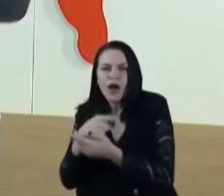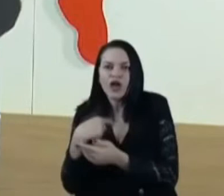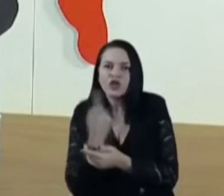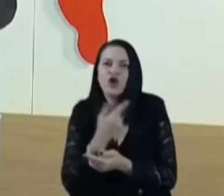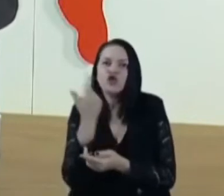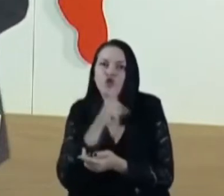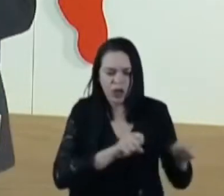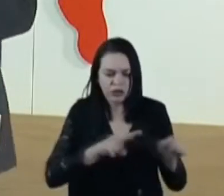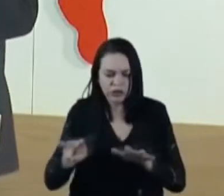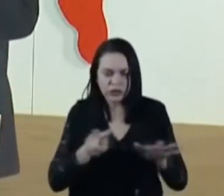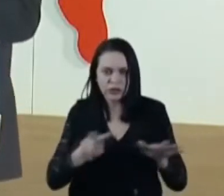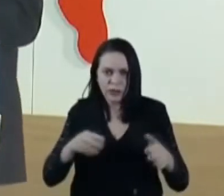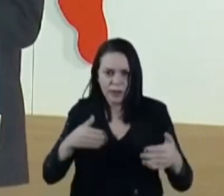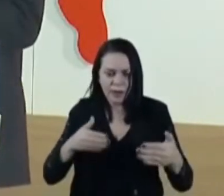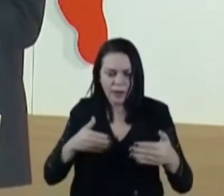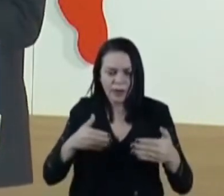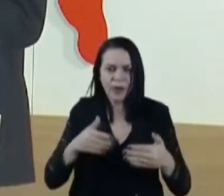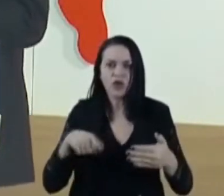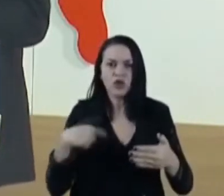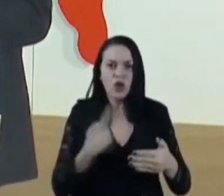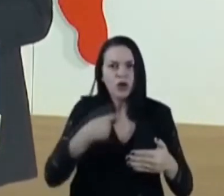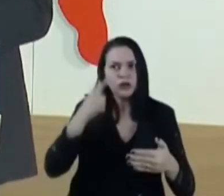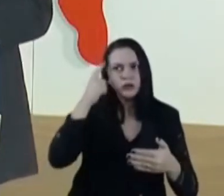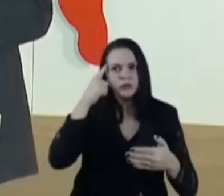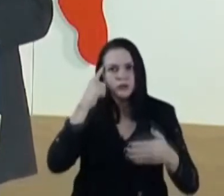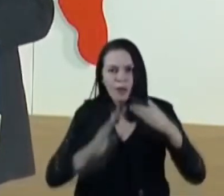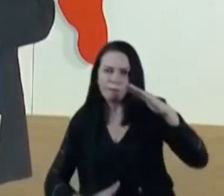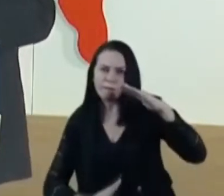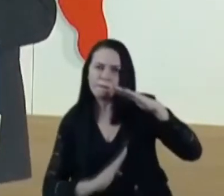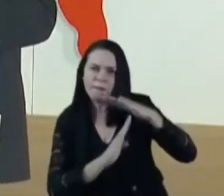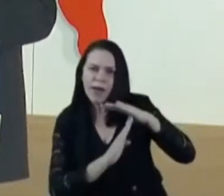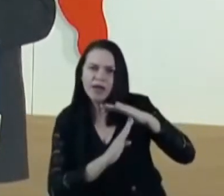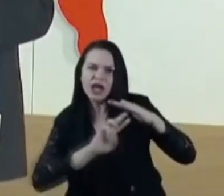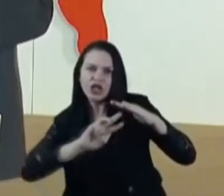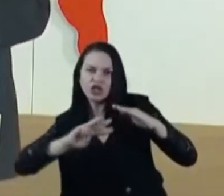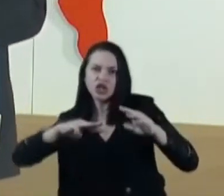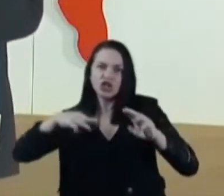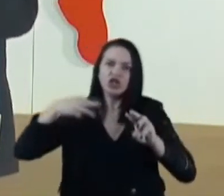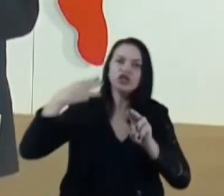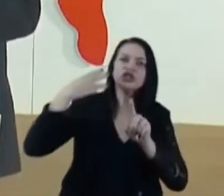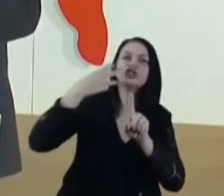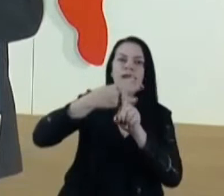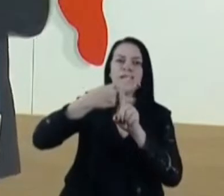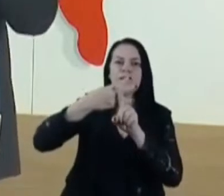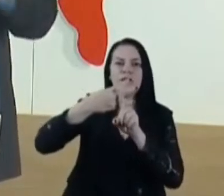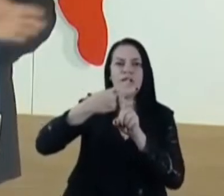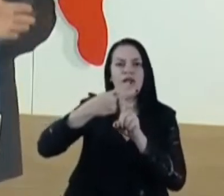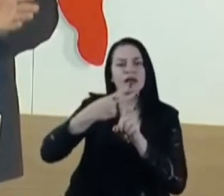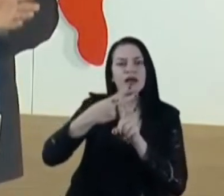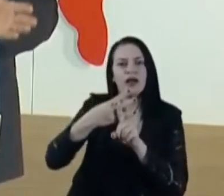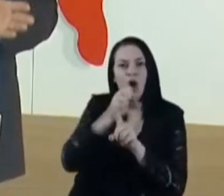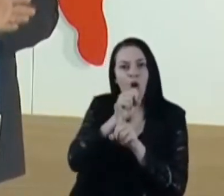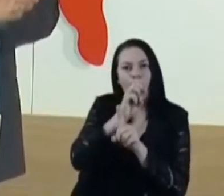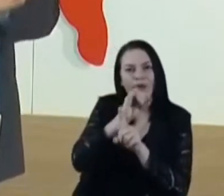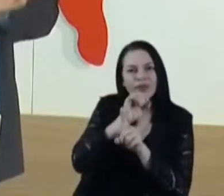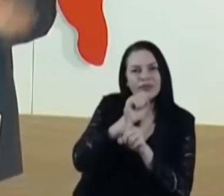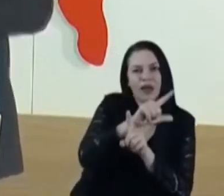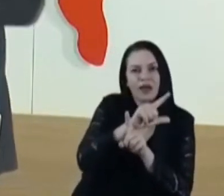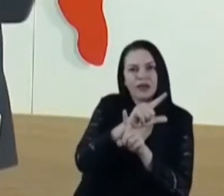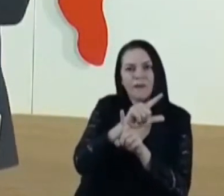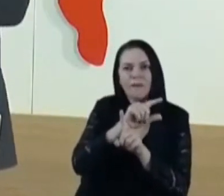manter o monitoramento. A nossa previsão, a nossa meta é de triplicar o número de testes. Temos 80 mil,